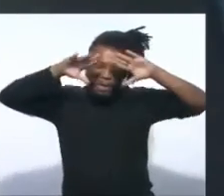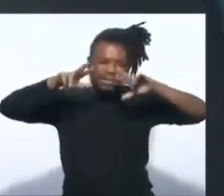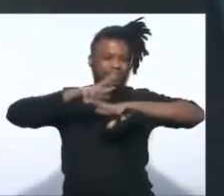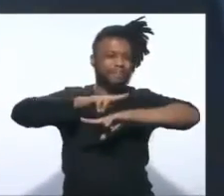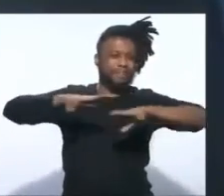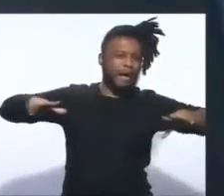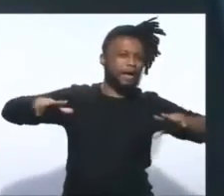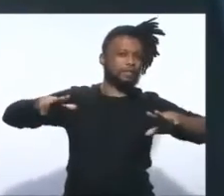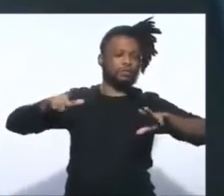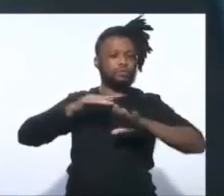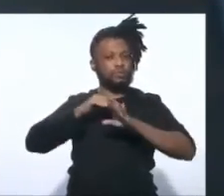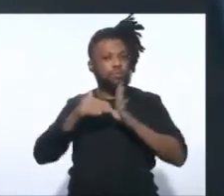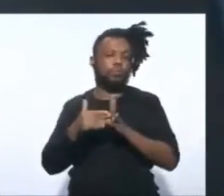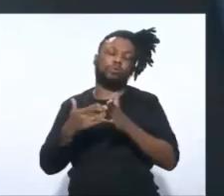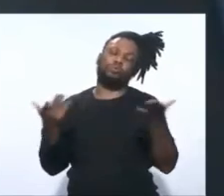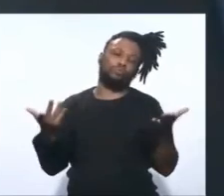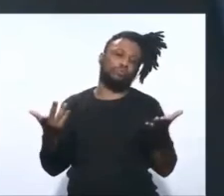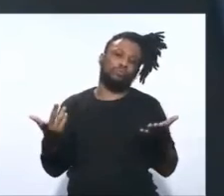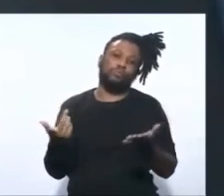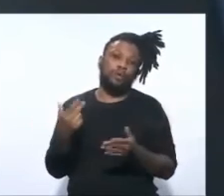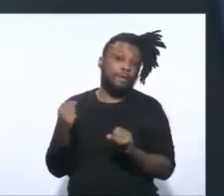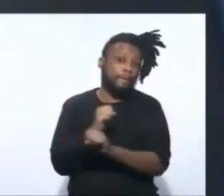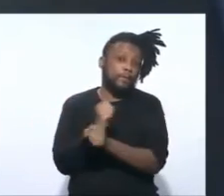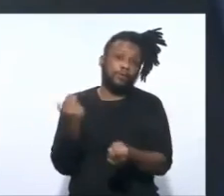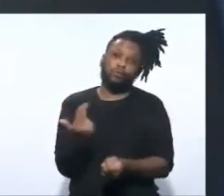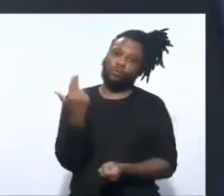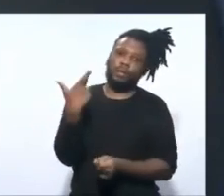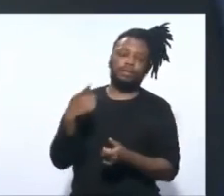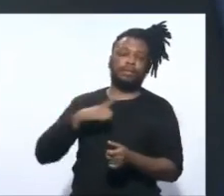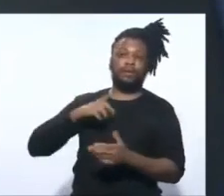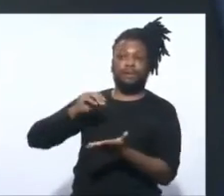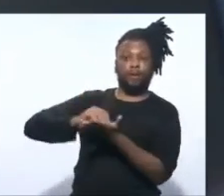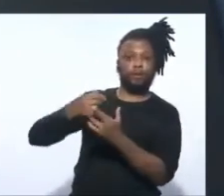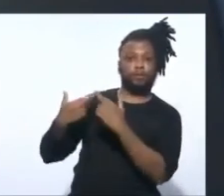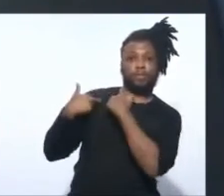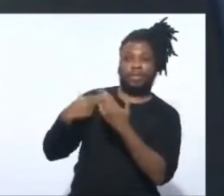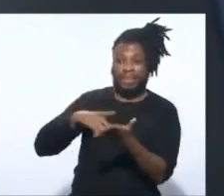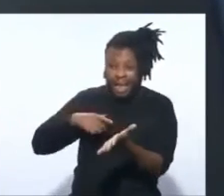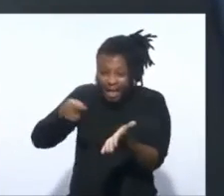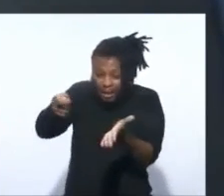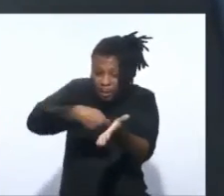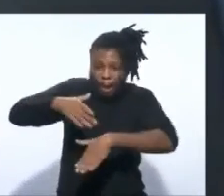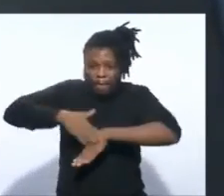e de todas e todos. Não dá para ter uma irresponsabilidade como essa e colocar a nossa assinatura num ato que pode atentar contra...